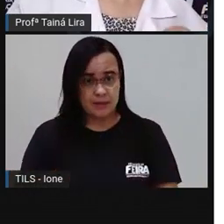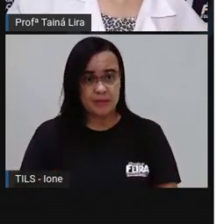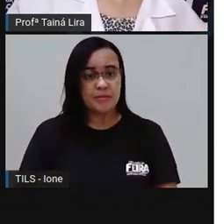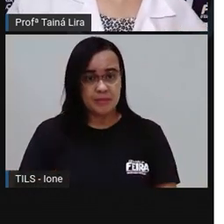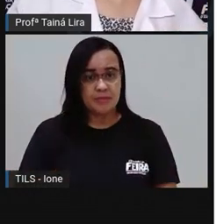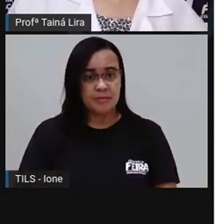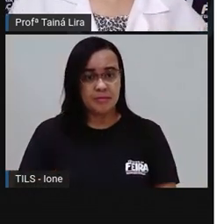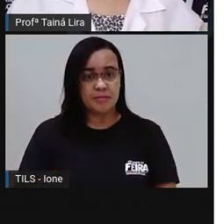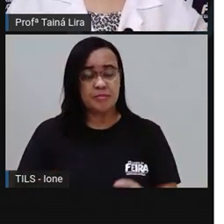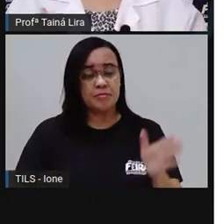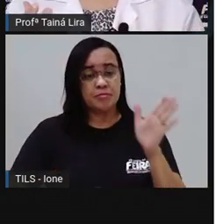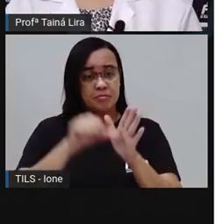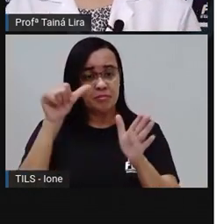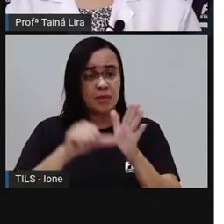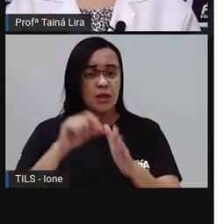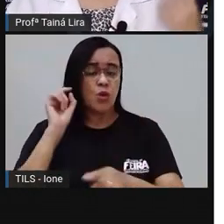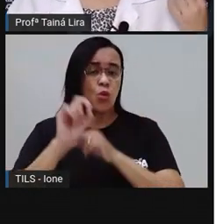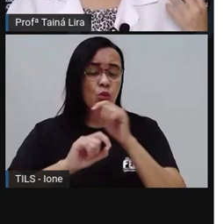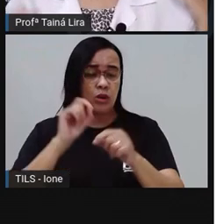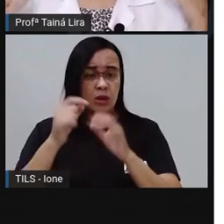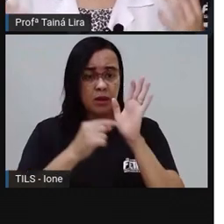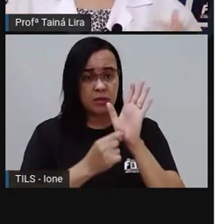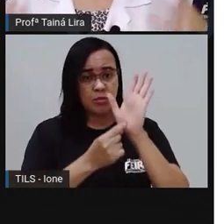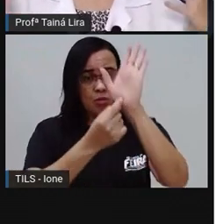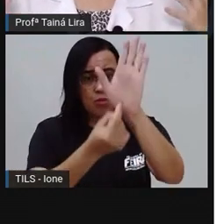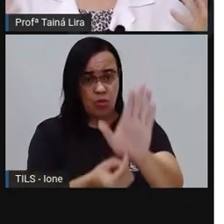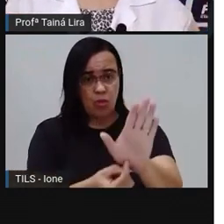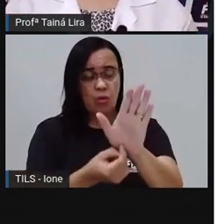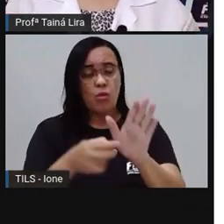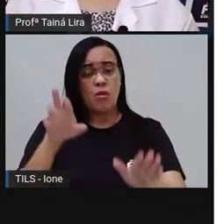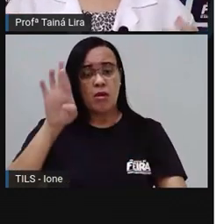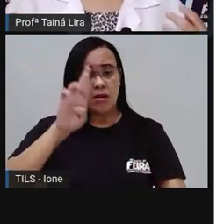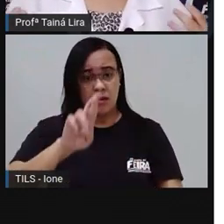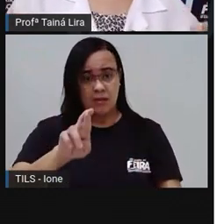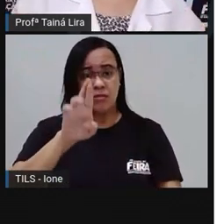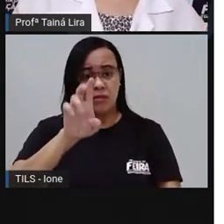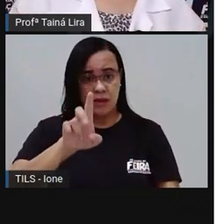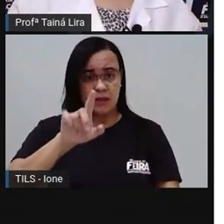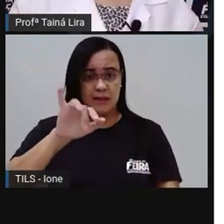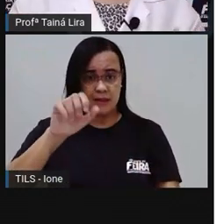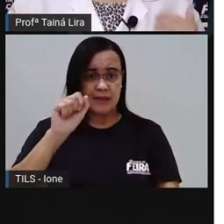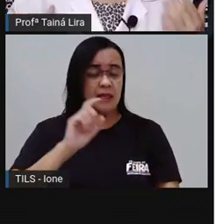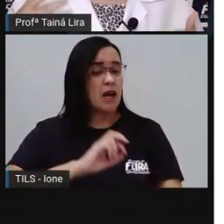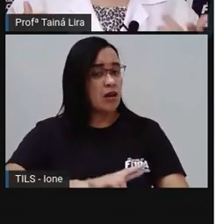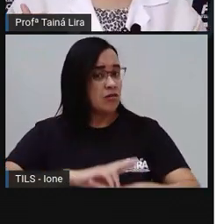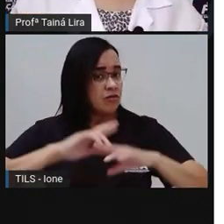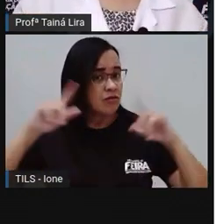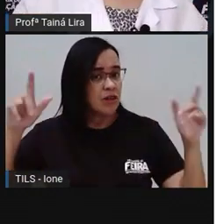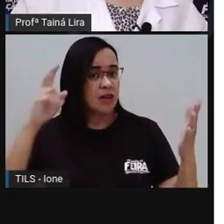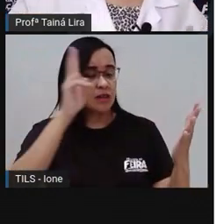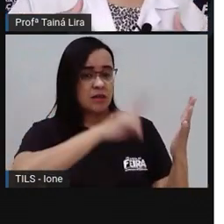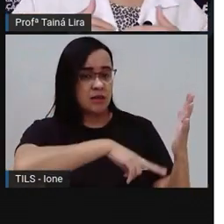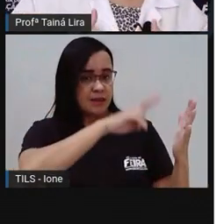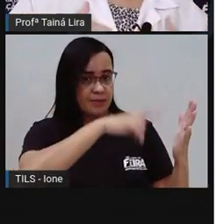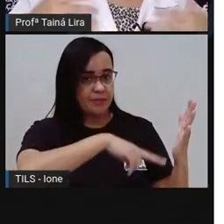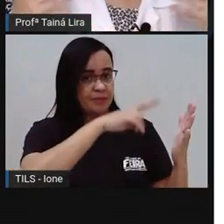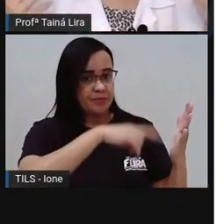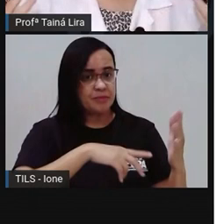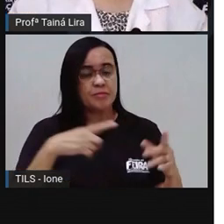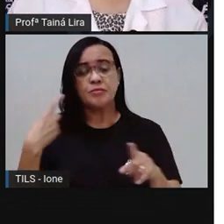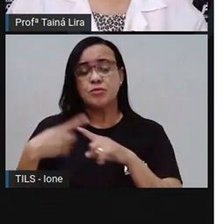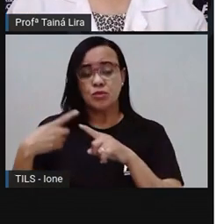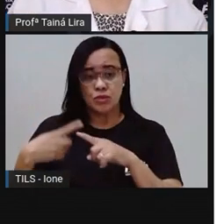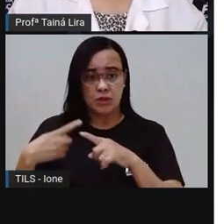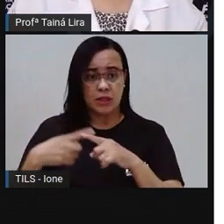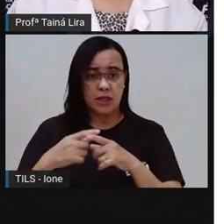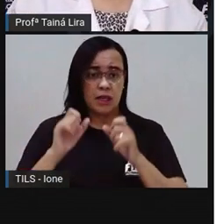nós temos que saber que apresentar uma receita é diferente de ler uma receita. Por quê, Pró? Porque ali no